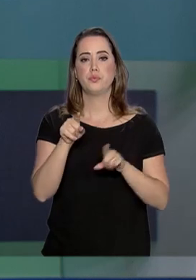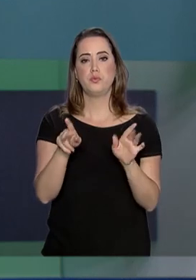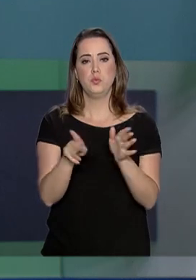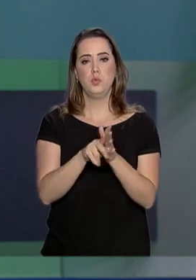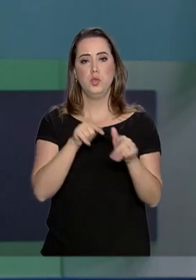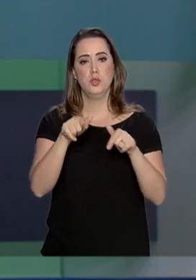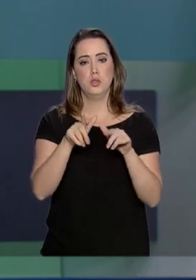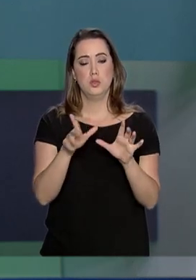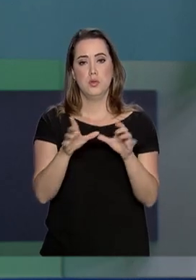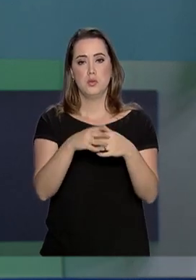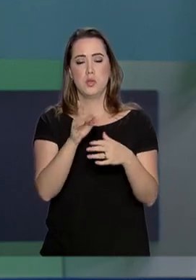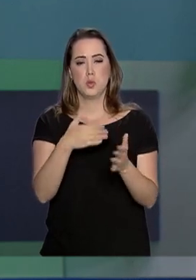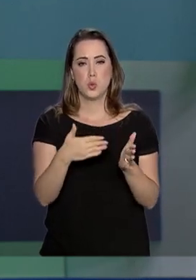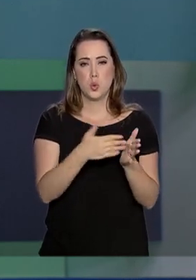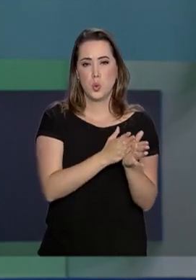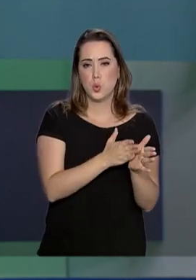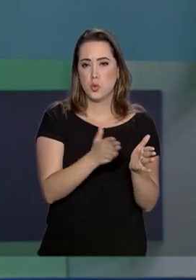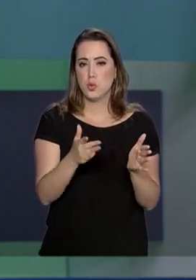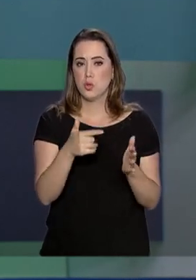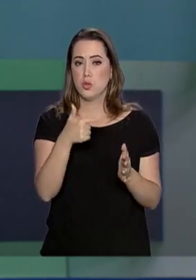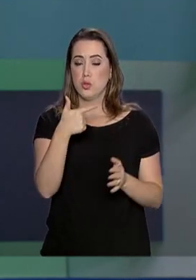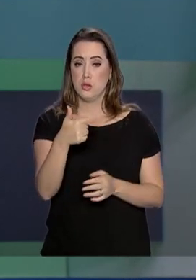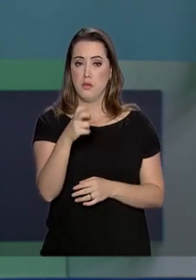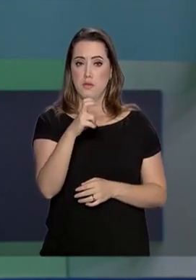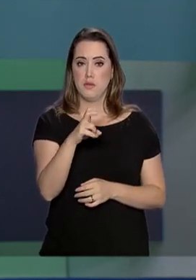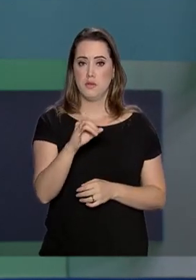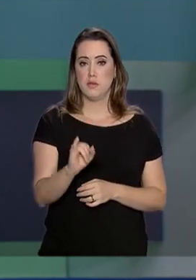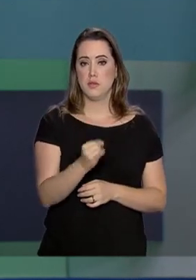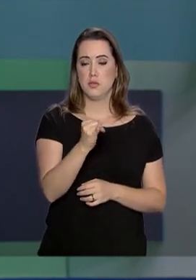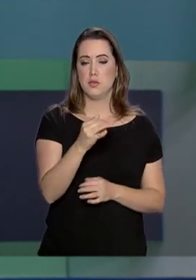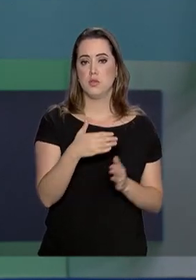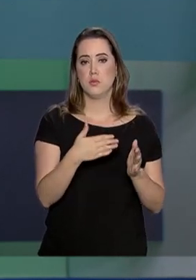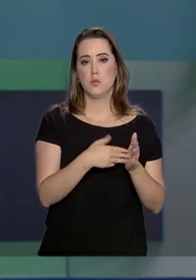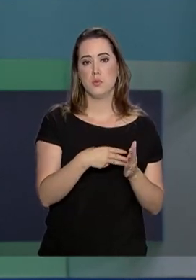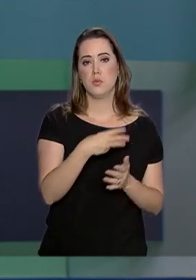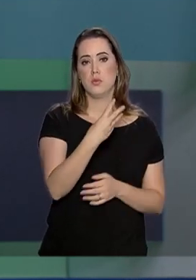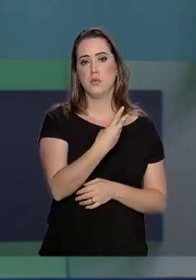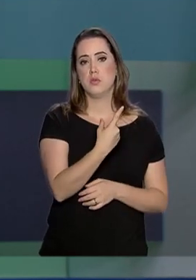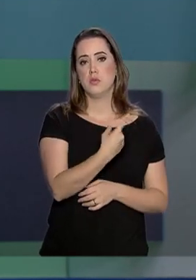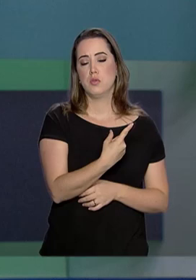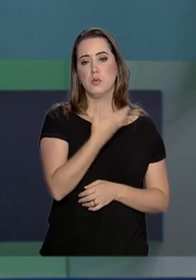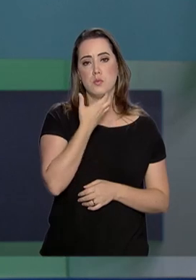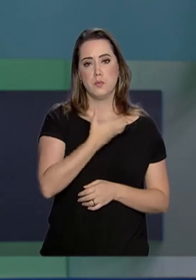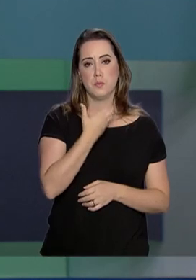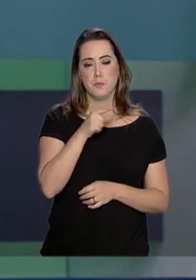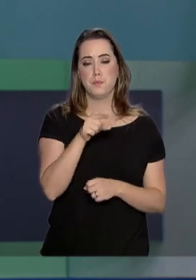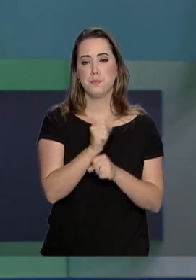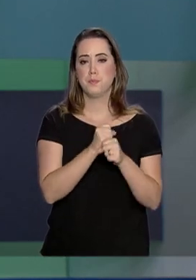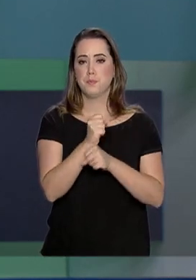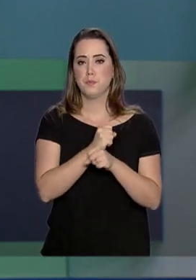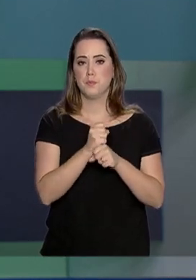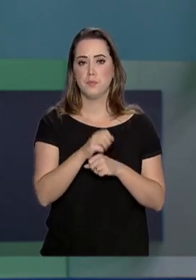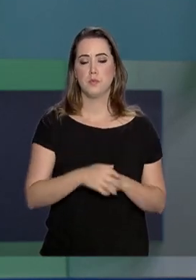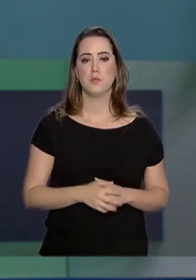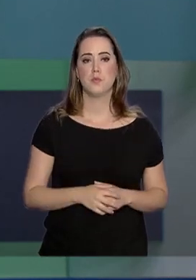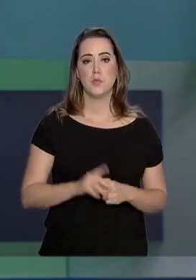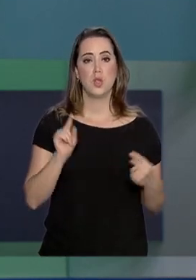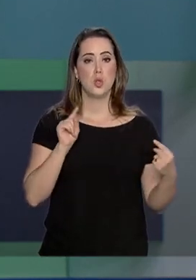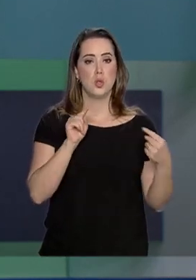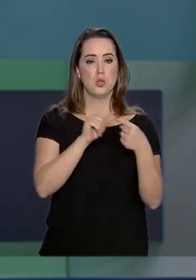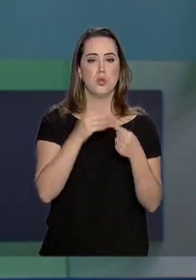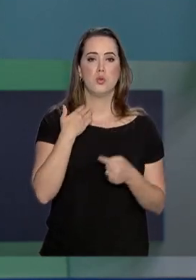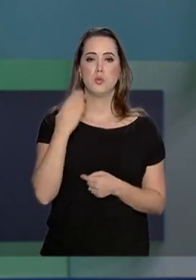quem possui operações vencidas ou a vencer entre 25 de janeiro e 31 de dezembro deste ano.